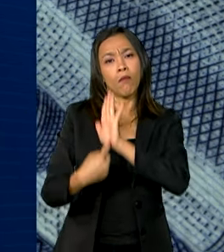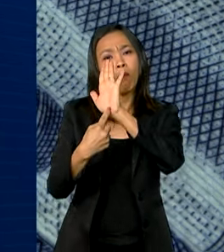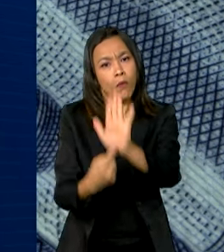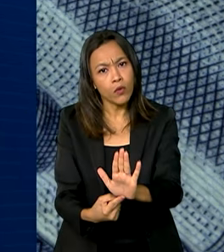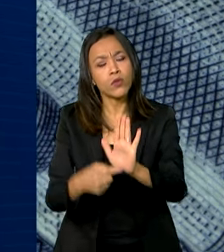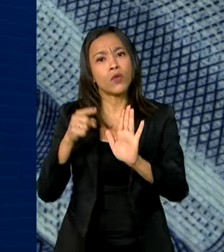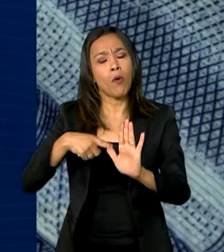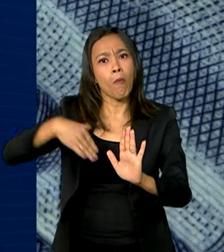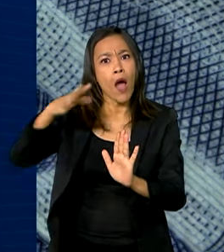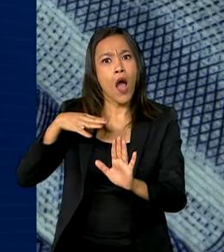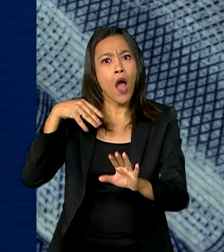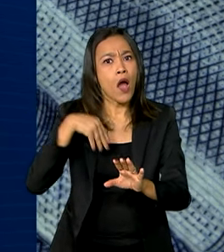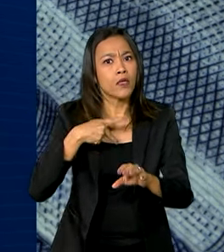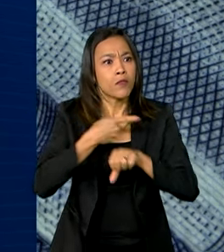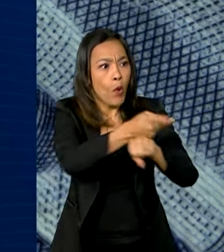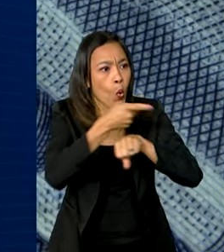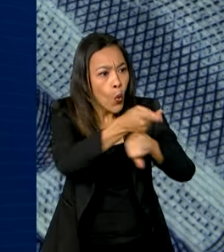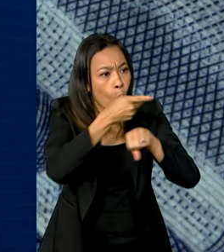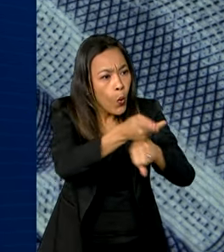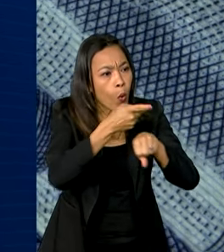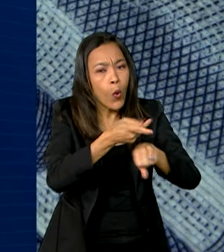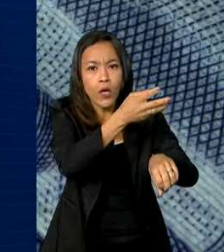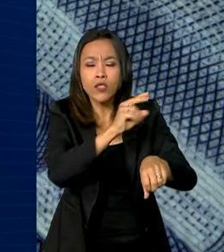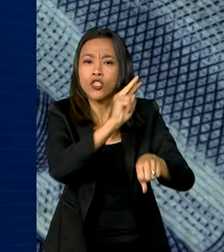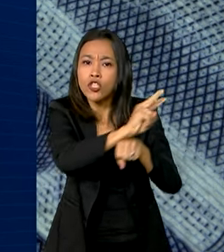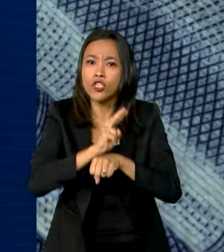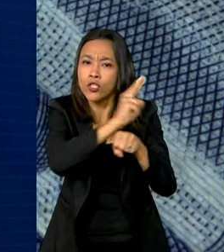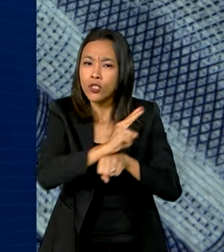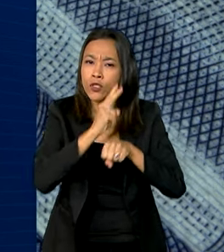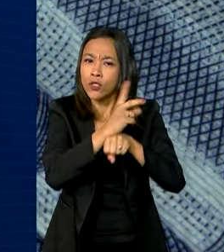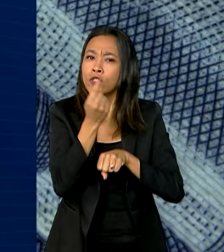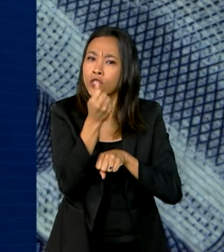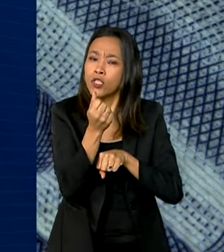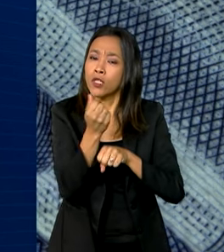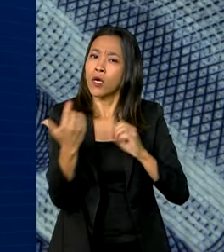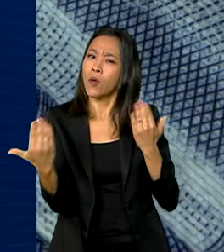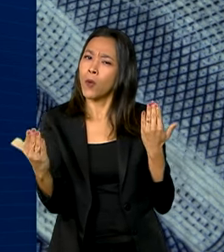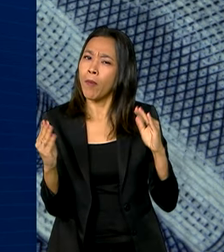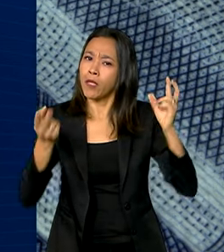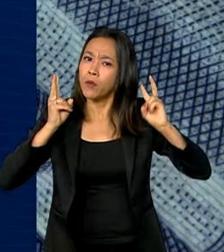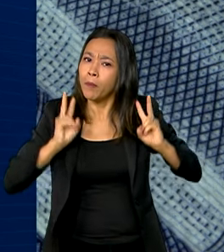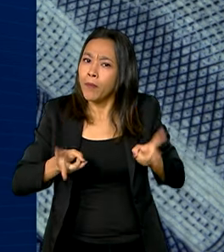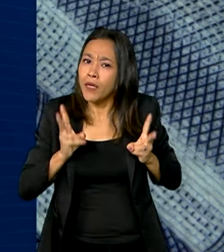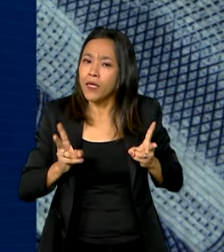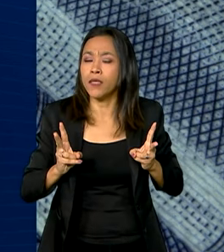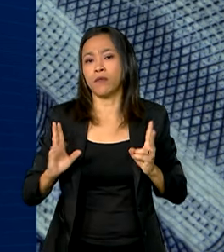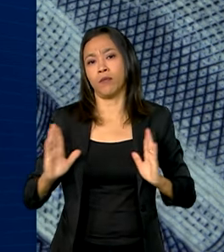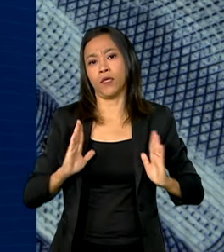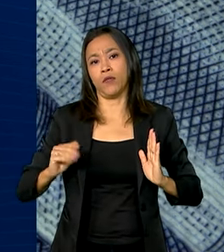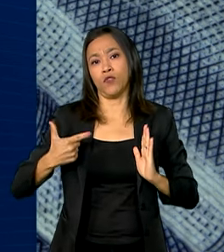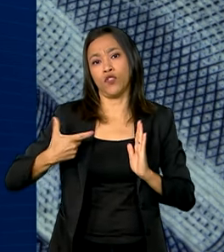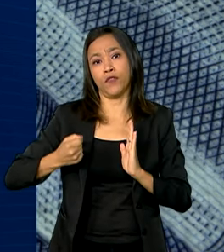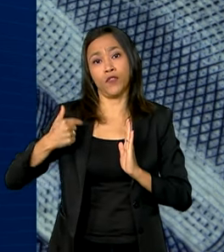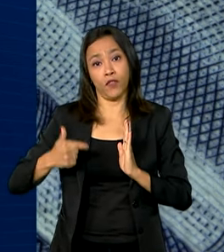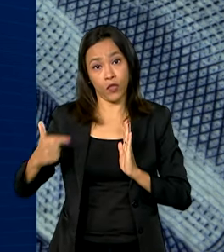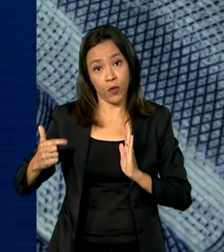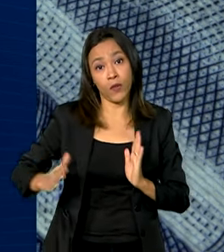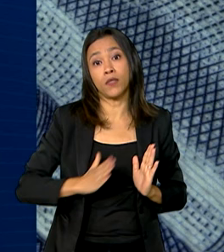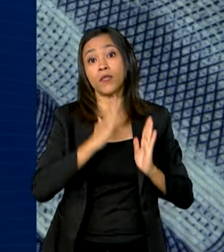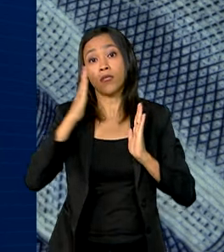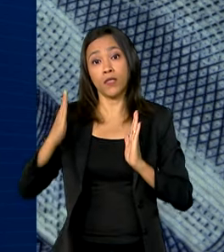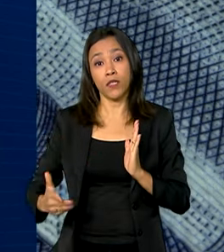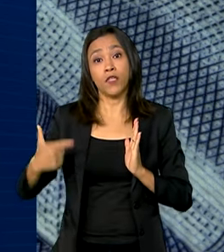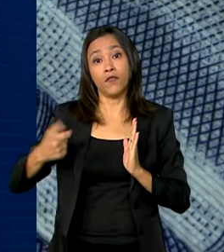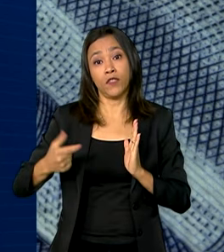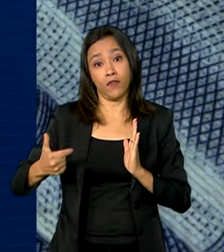por crédito em todos os setores, em relação ao mesmo período de 2022 e 2023.